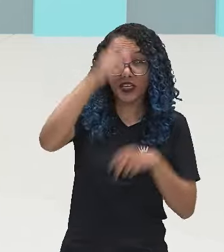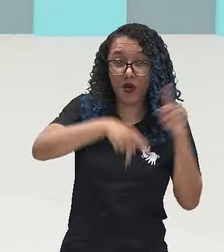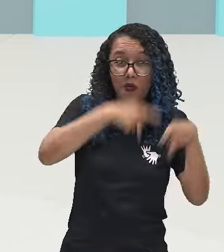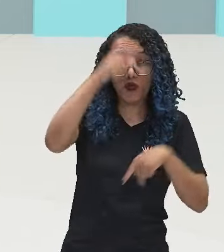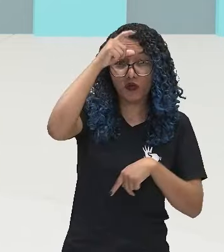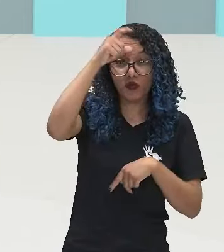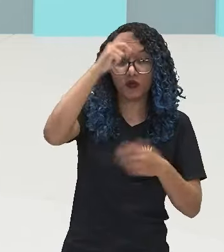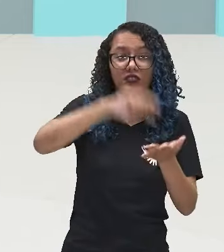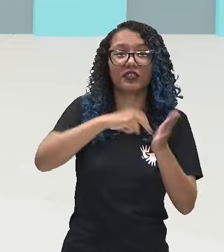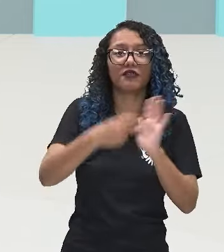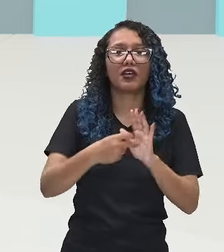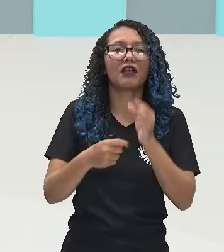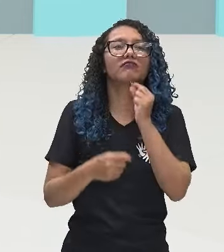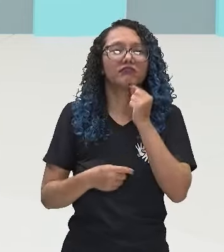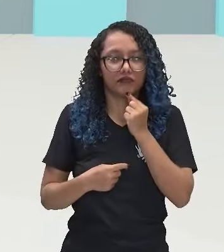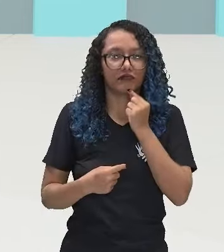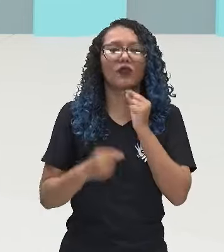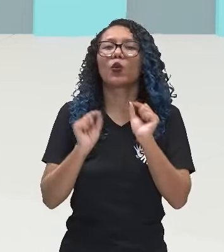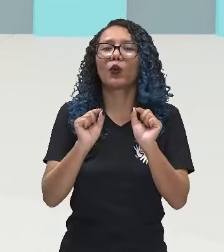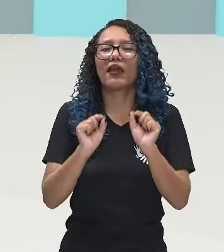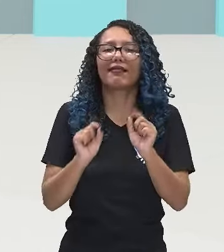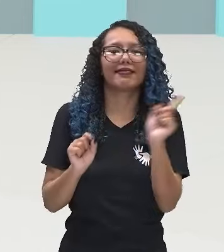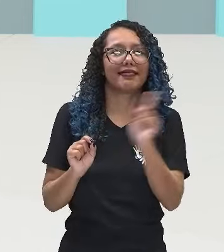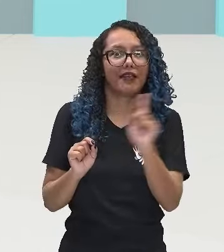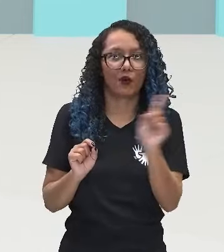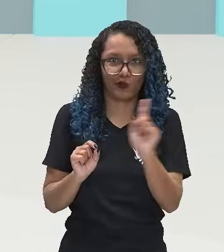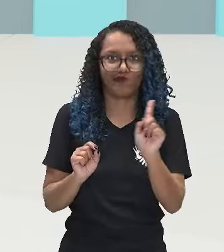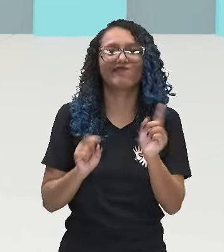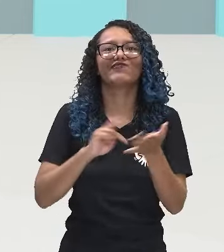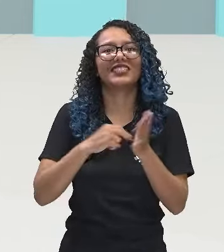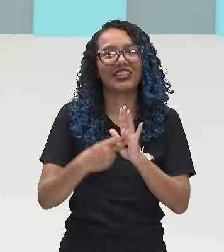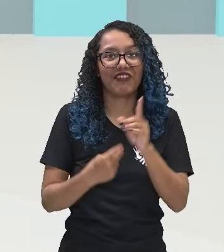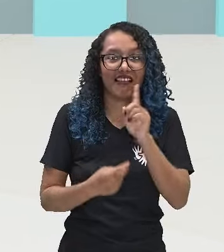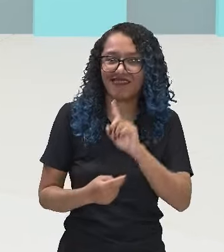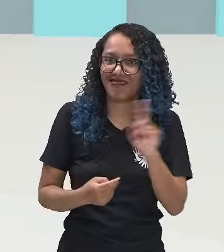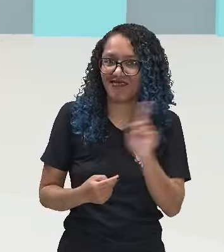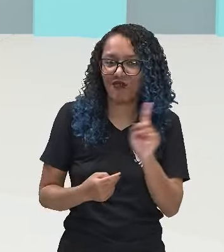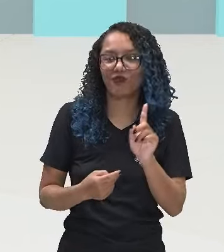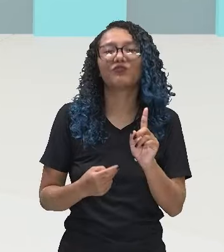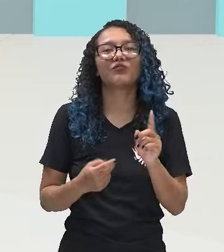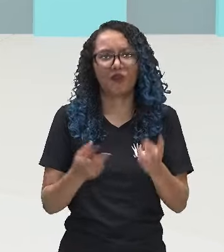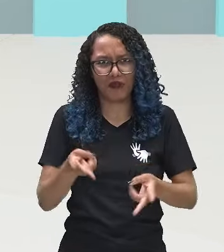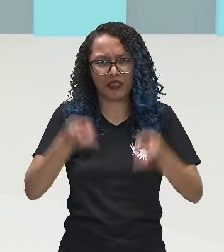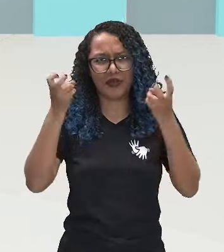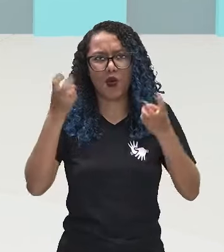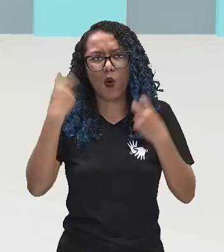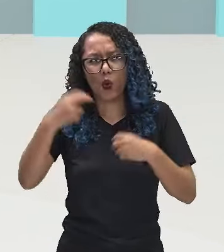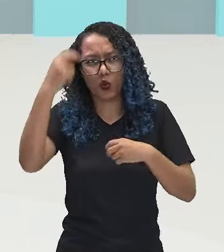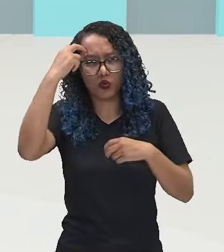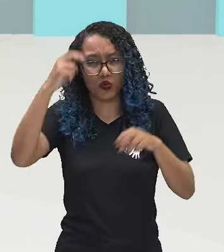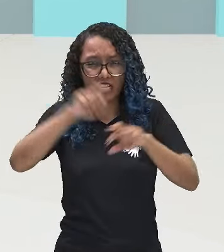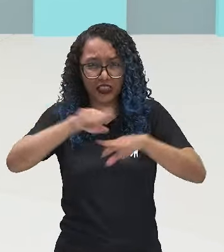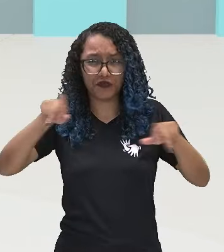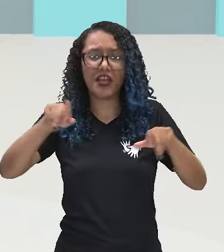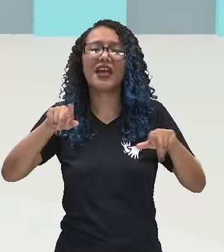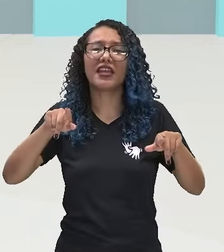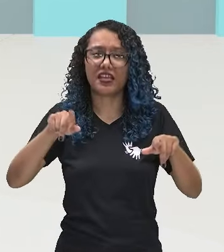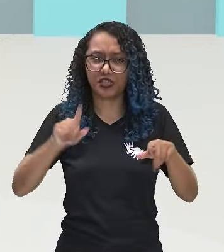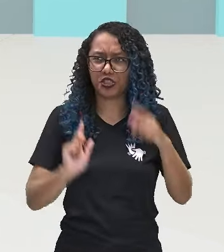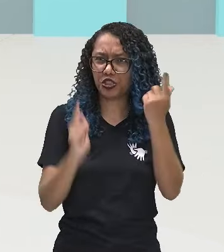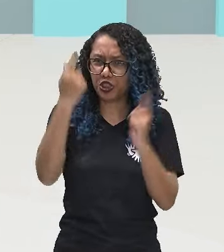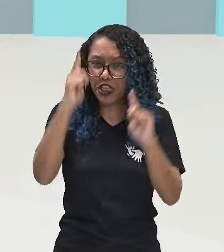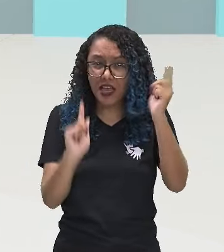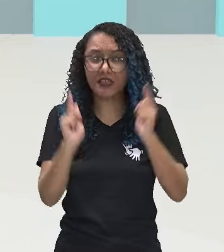contextos, diferença também em relação a culturas e lugares diferentes, onde os diferentes significados